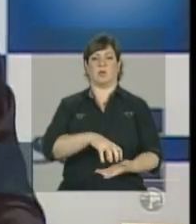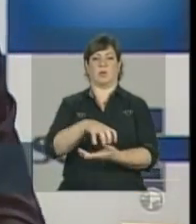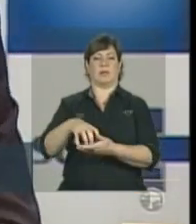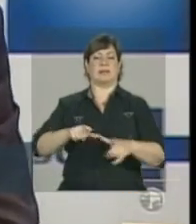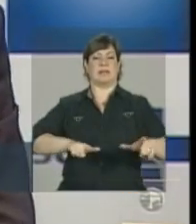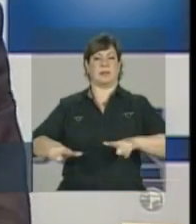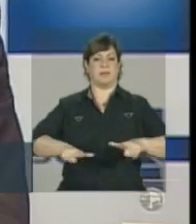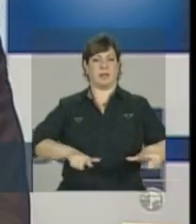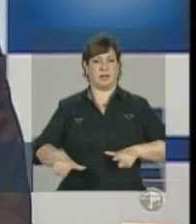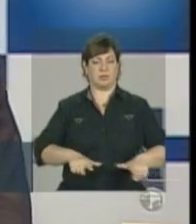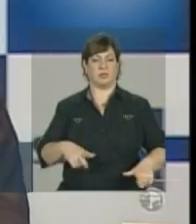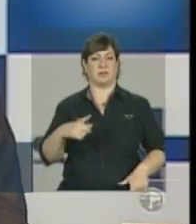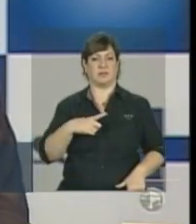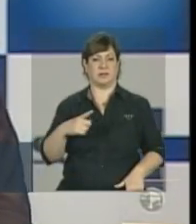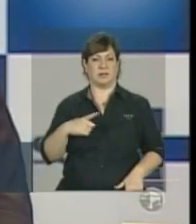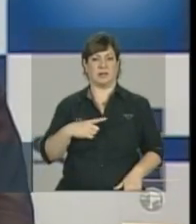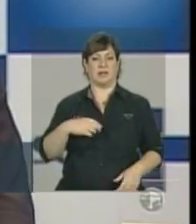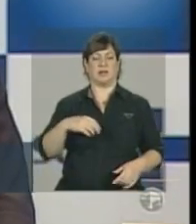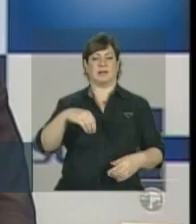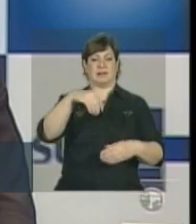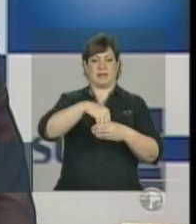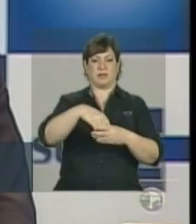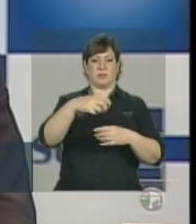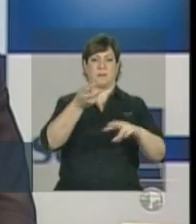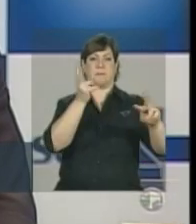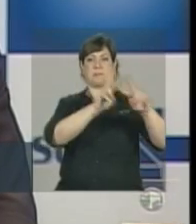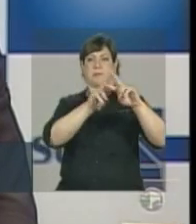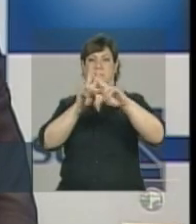trabalham nas penitenciárias.